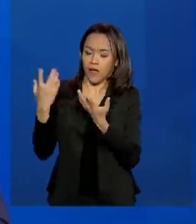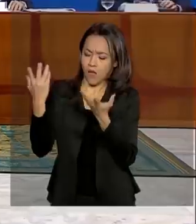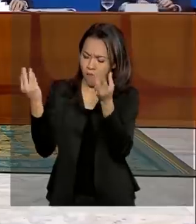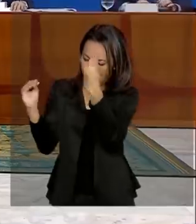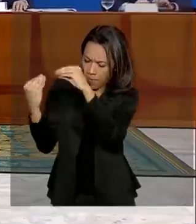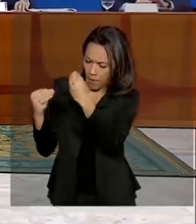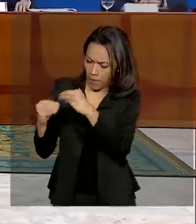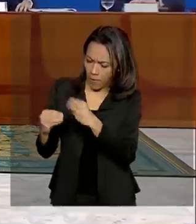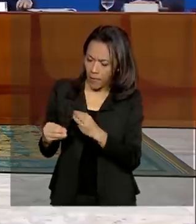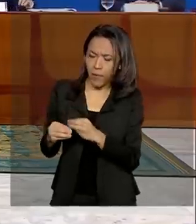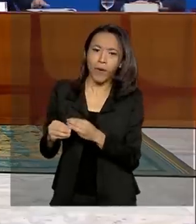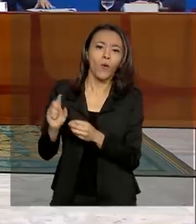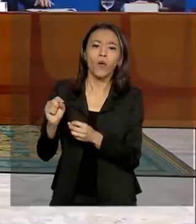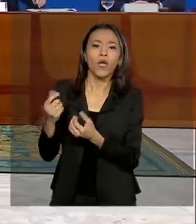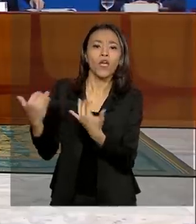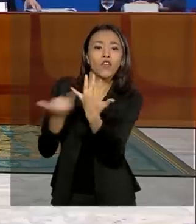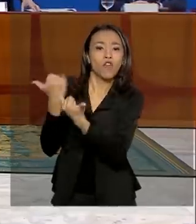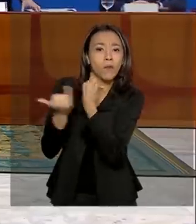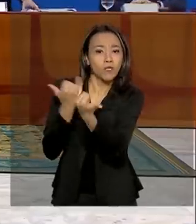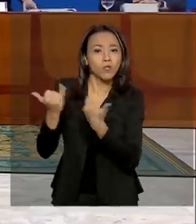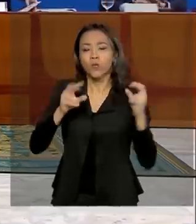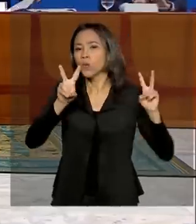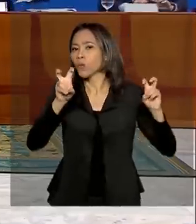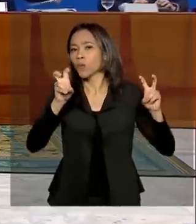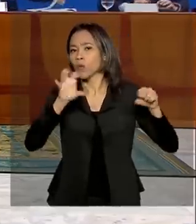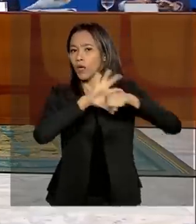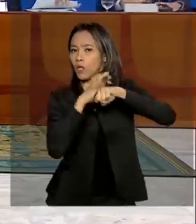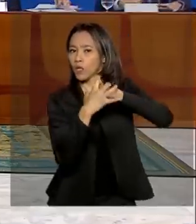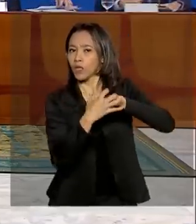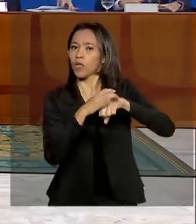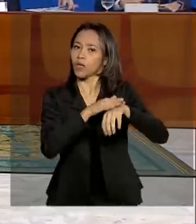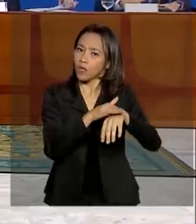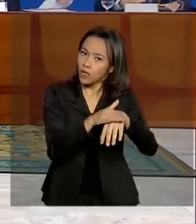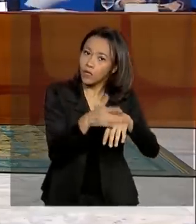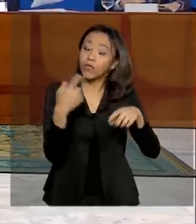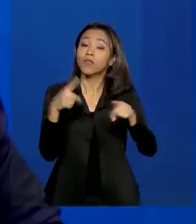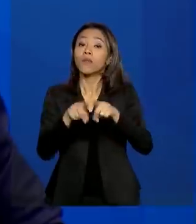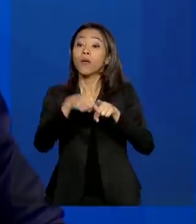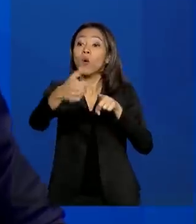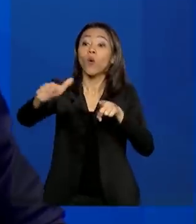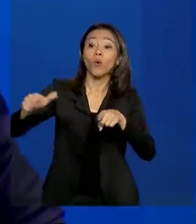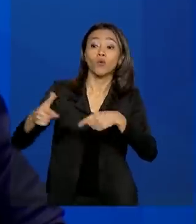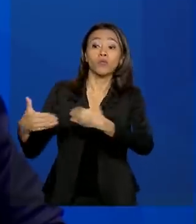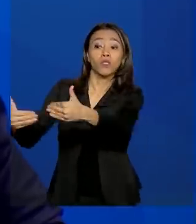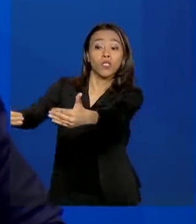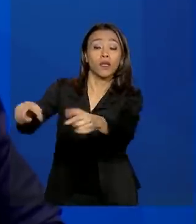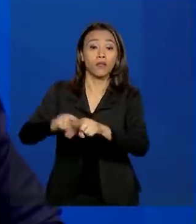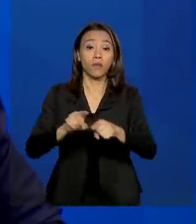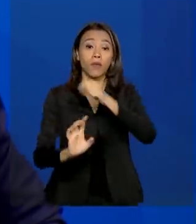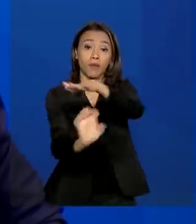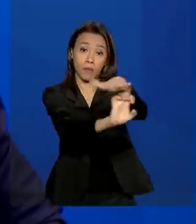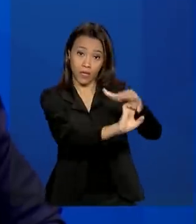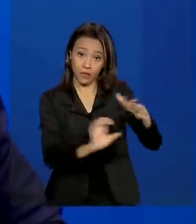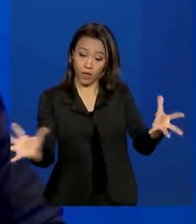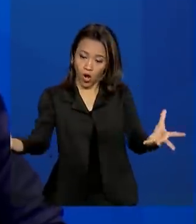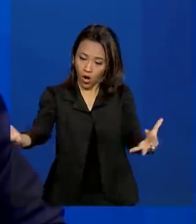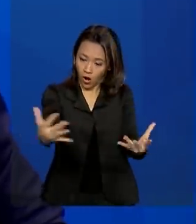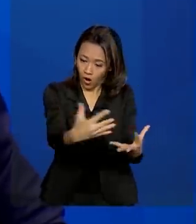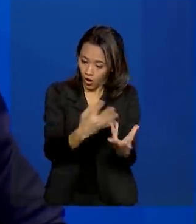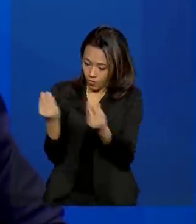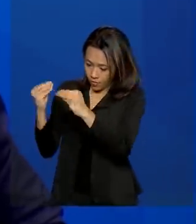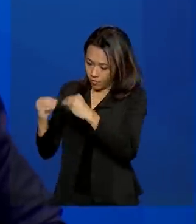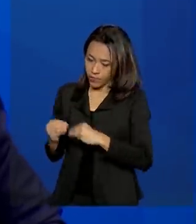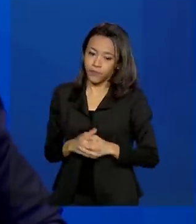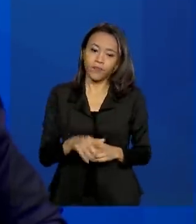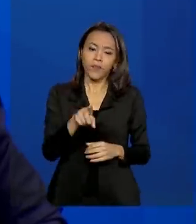sobre a doença, junto com outros ministérios e a iniciativa privada. Não tem fórmula mágica. E quase sempre